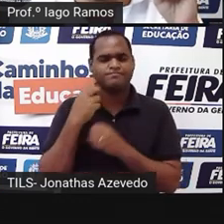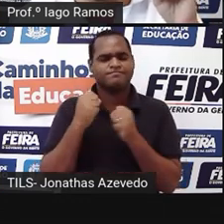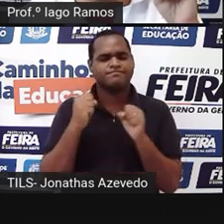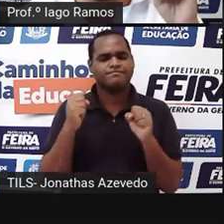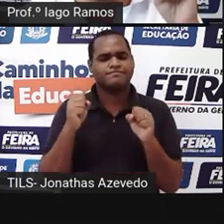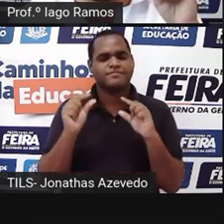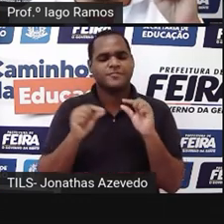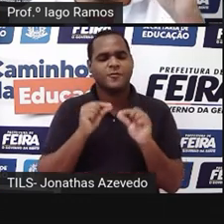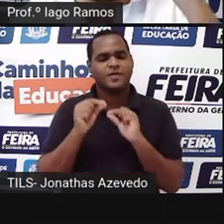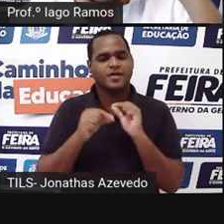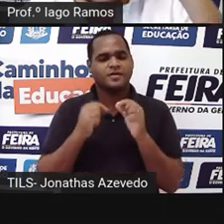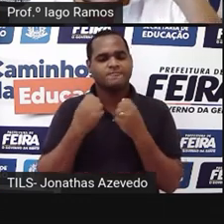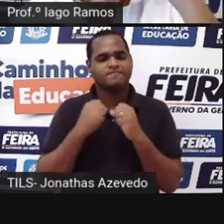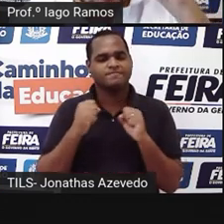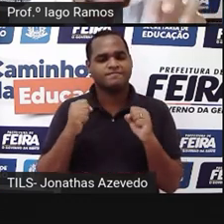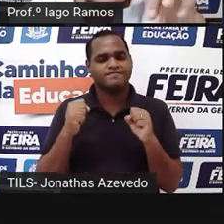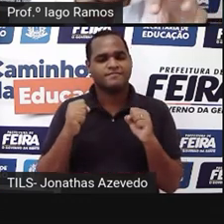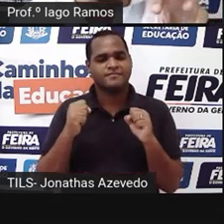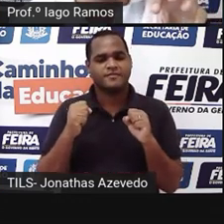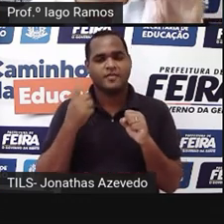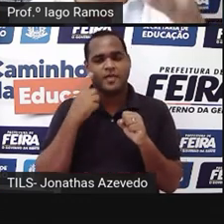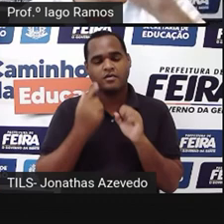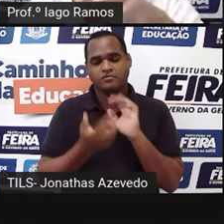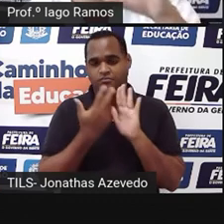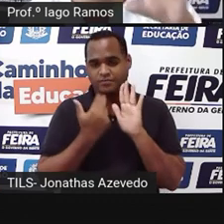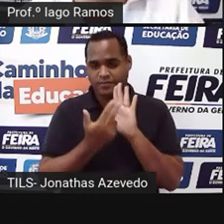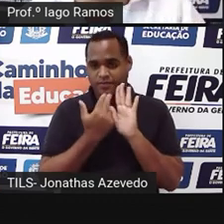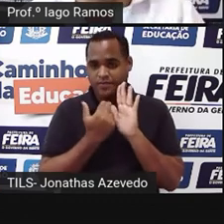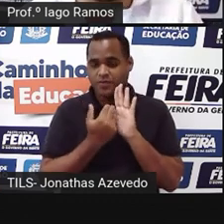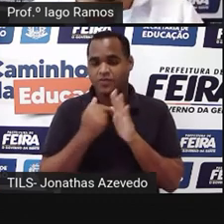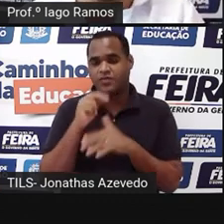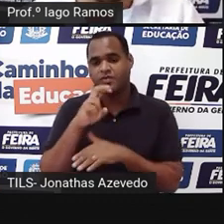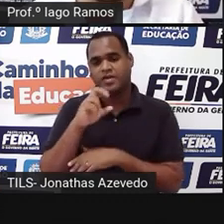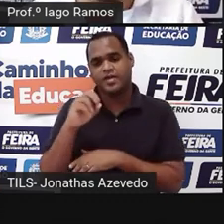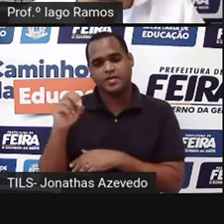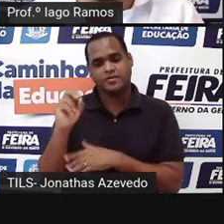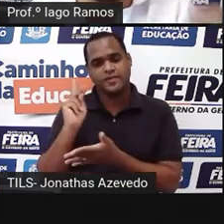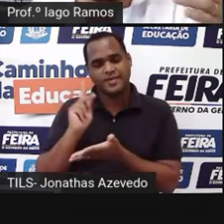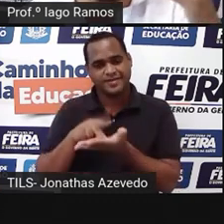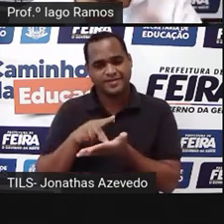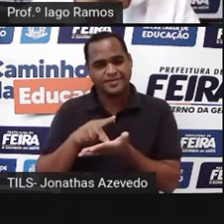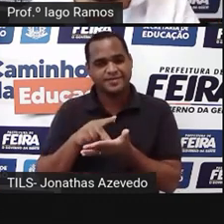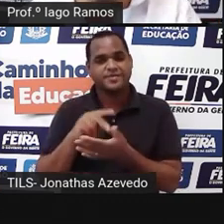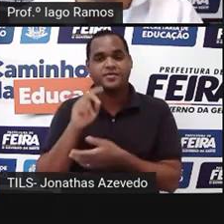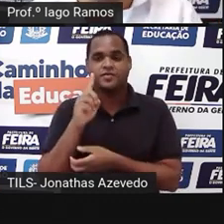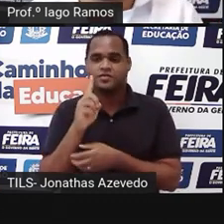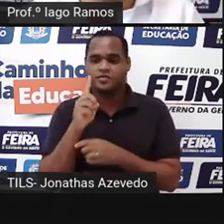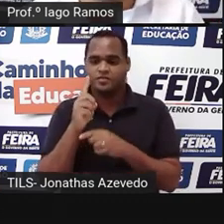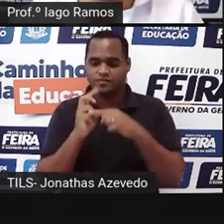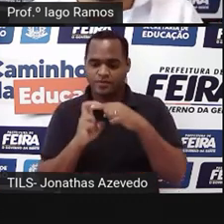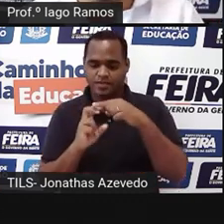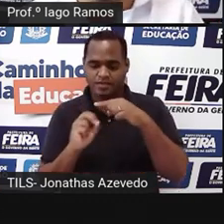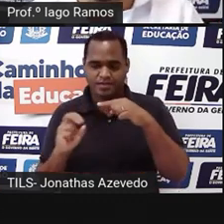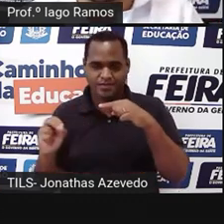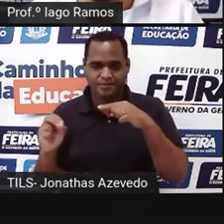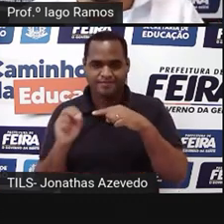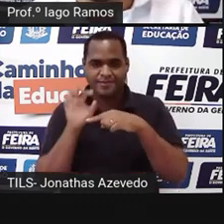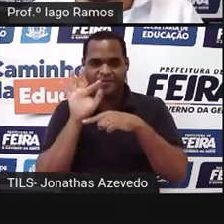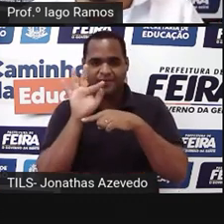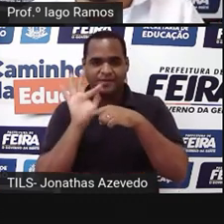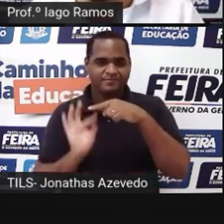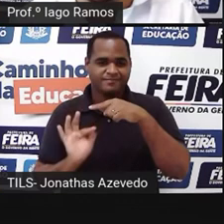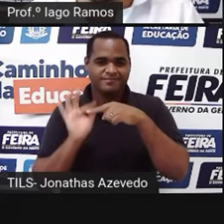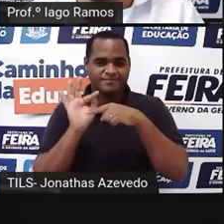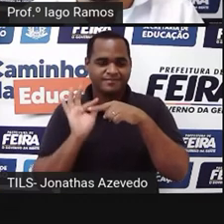o tamanho no desenho e o 500 é o tamanho real então 1 para 500 escrito na forma de fração